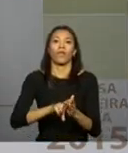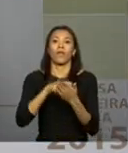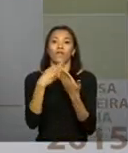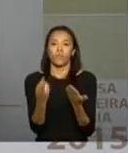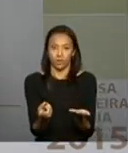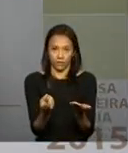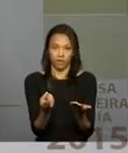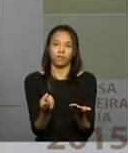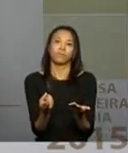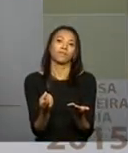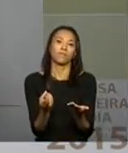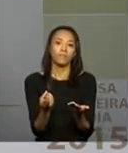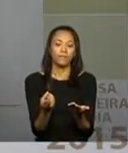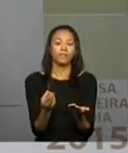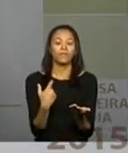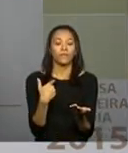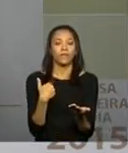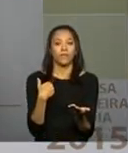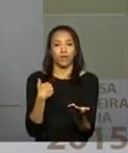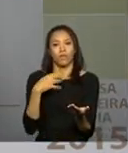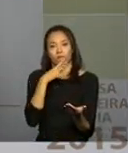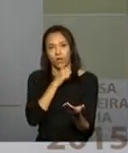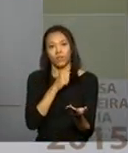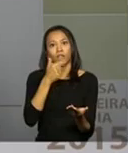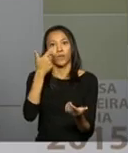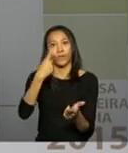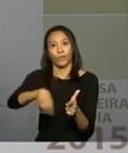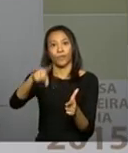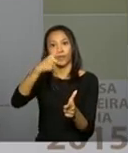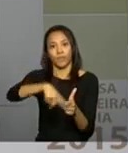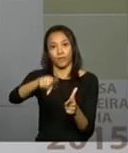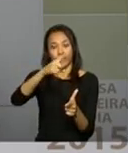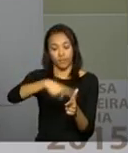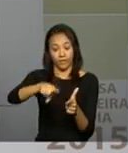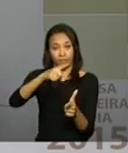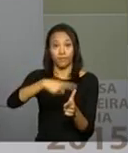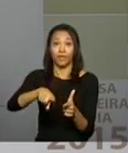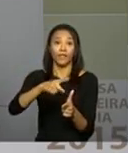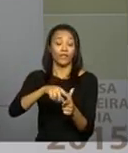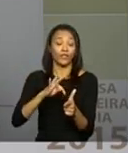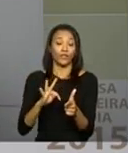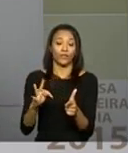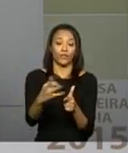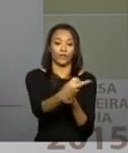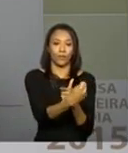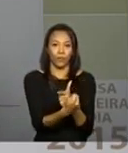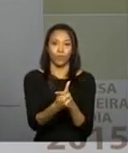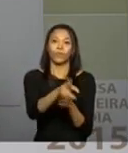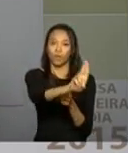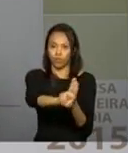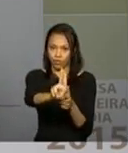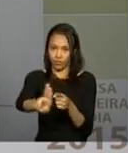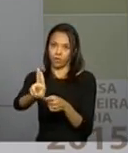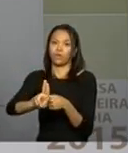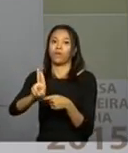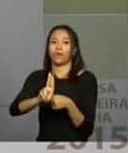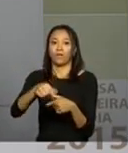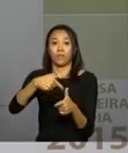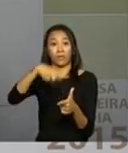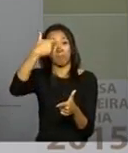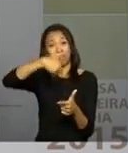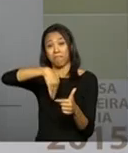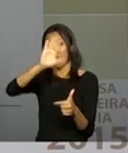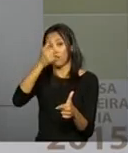problema de todos os meios, é o que tem mais